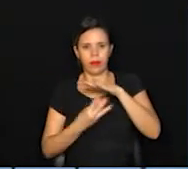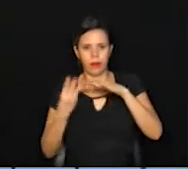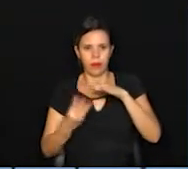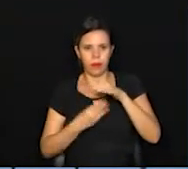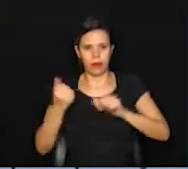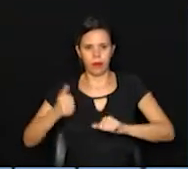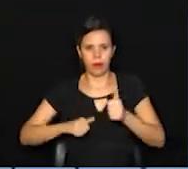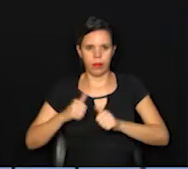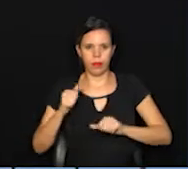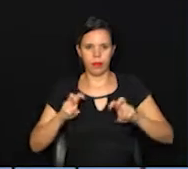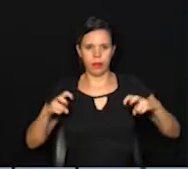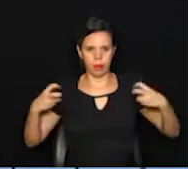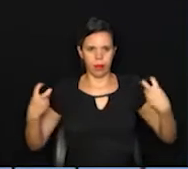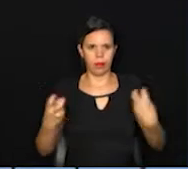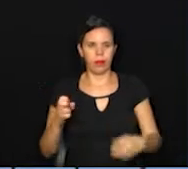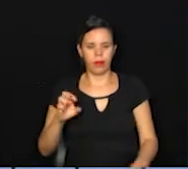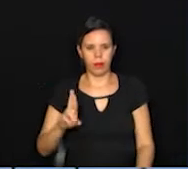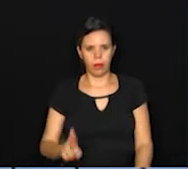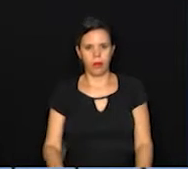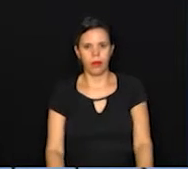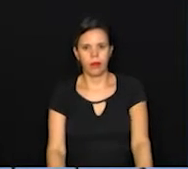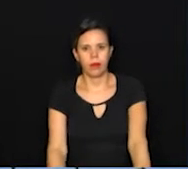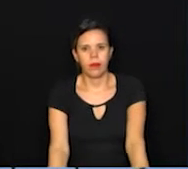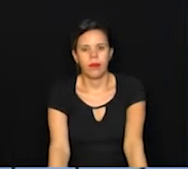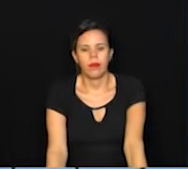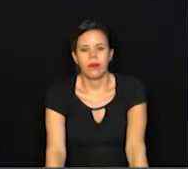do ginásio do Cear. Acompanhe.